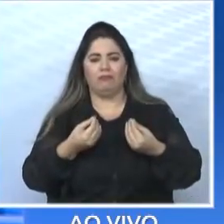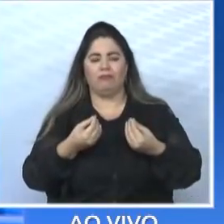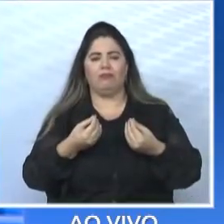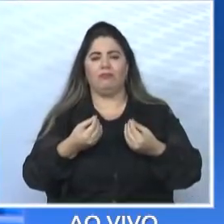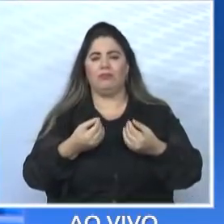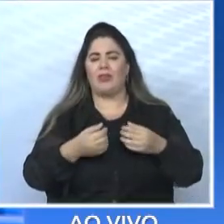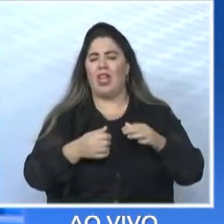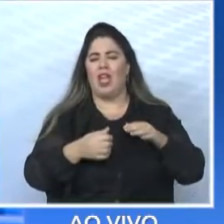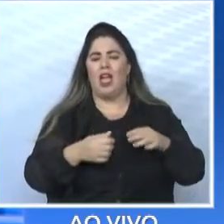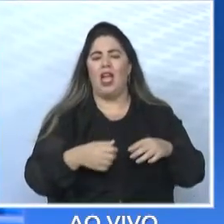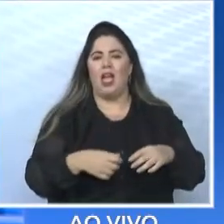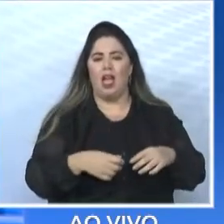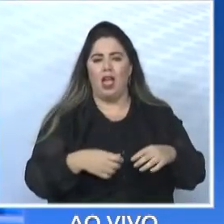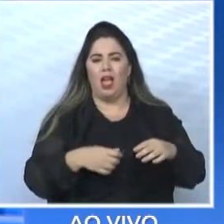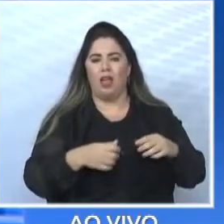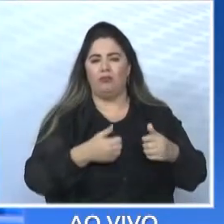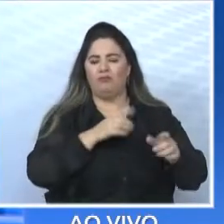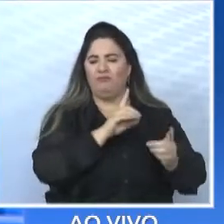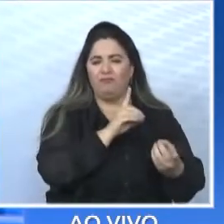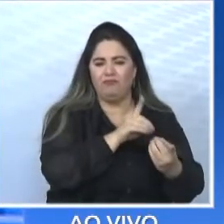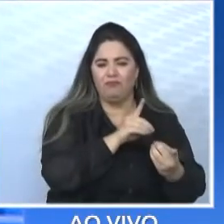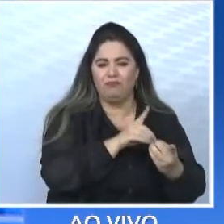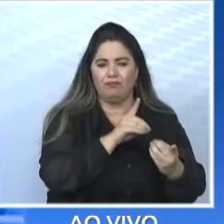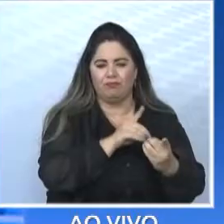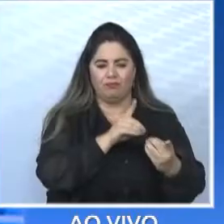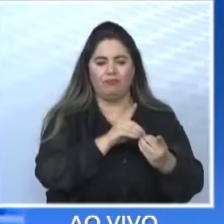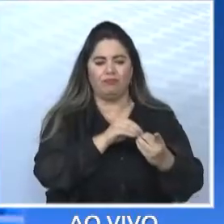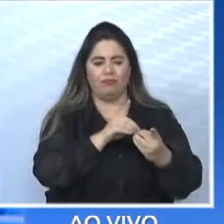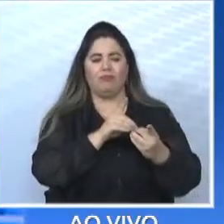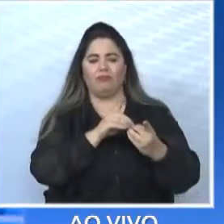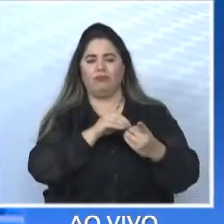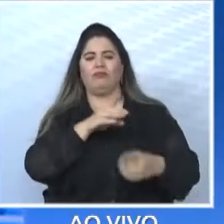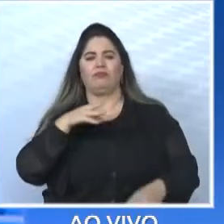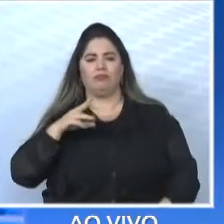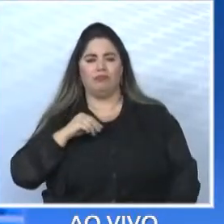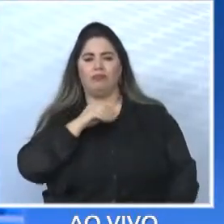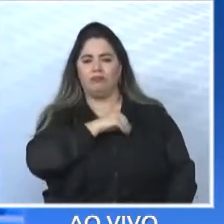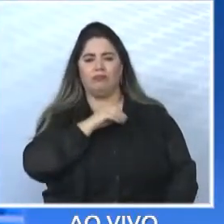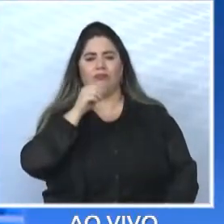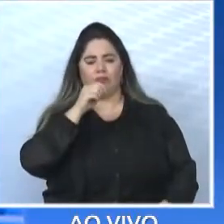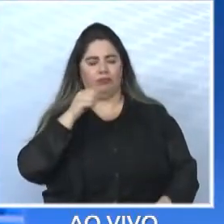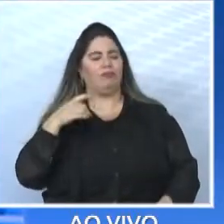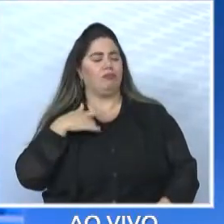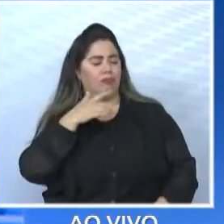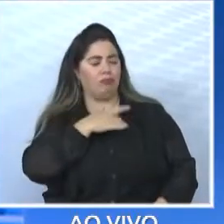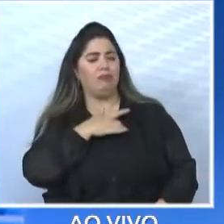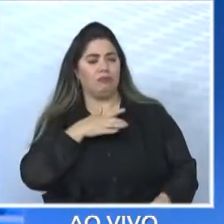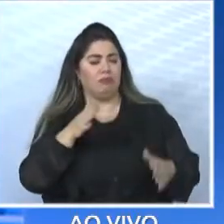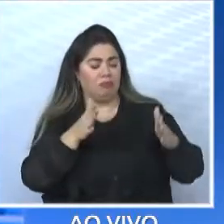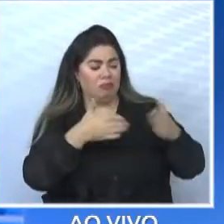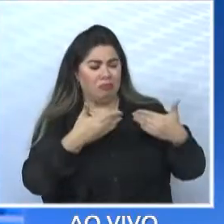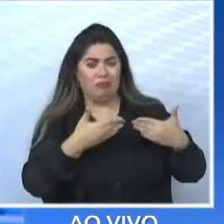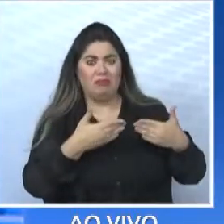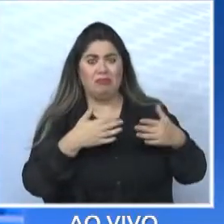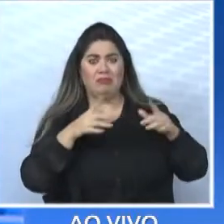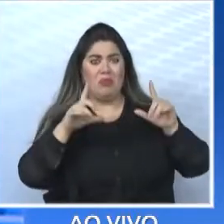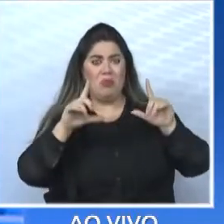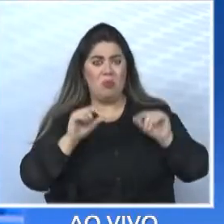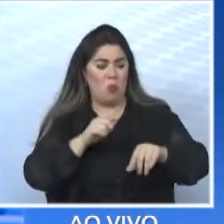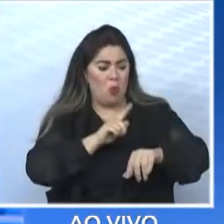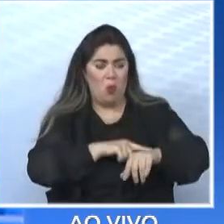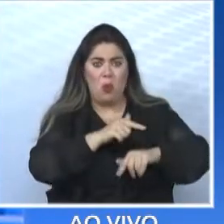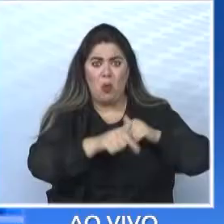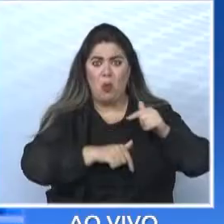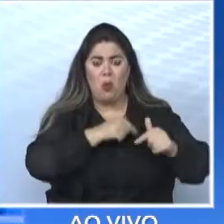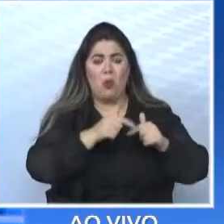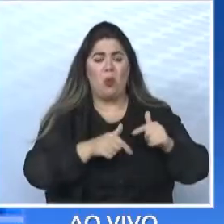de saúde, melhor dizendo. Porque esse governo, Gilson, fechou as unidades básicas de saúde, diminuiu o tempo de trabalho. Não é